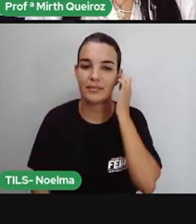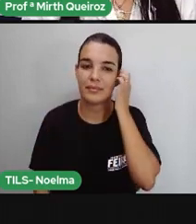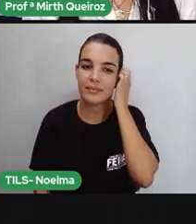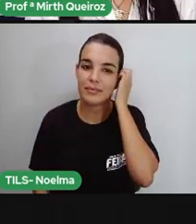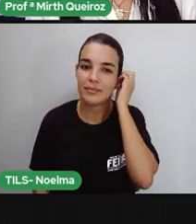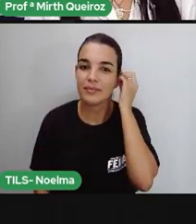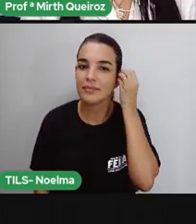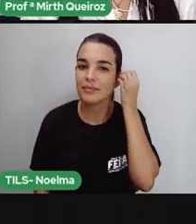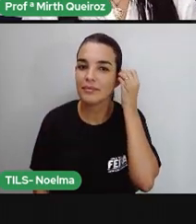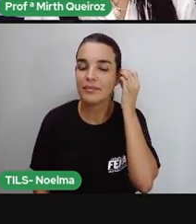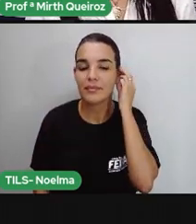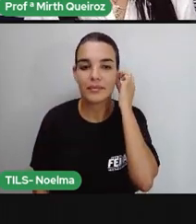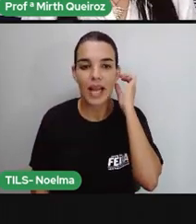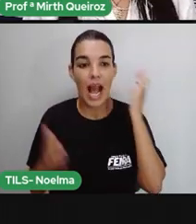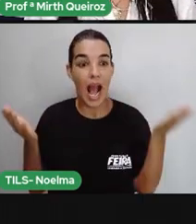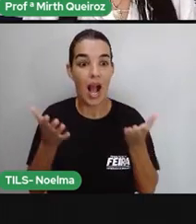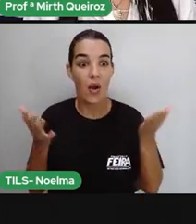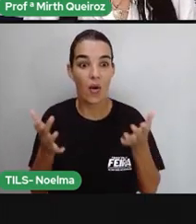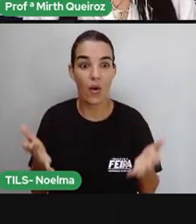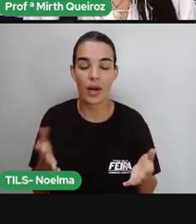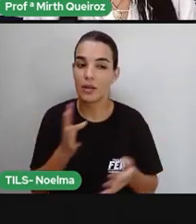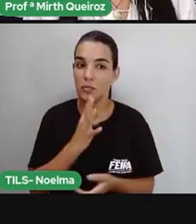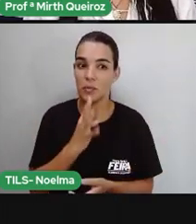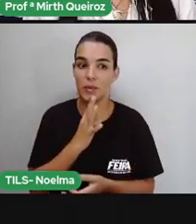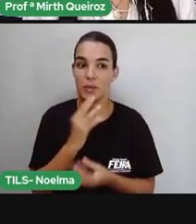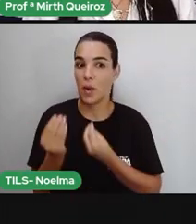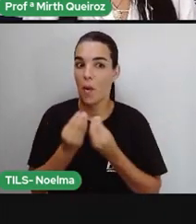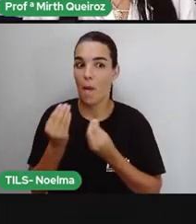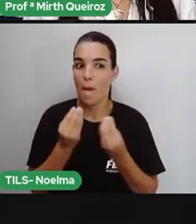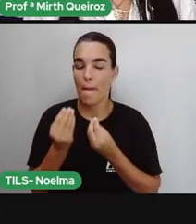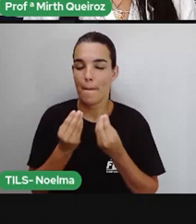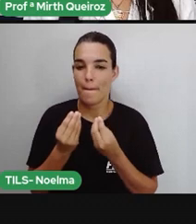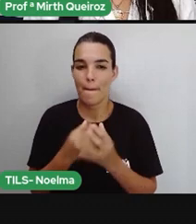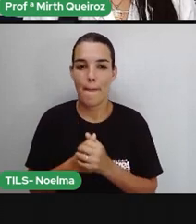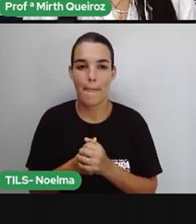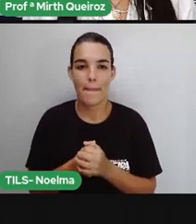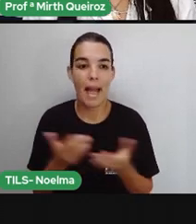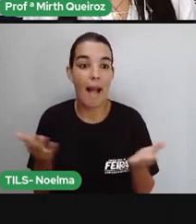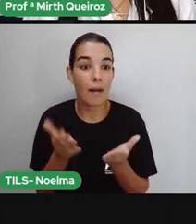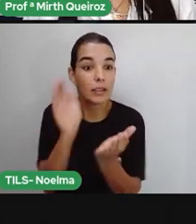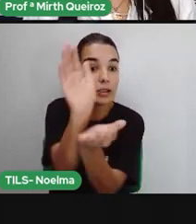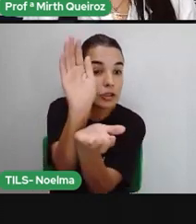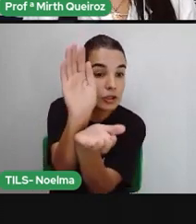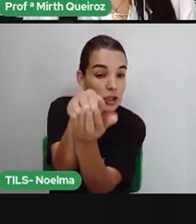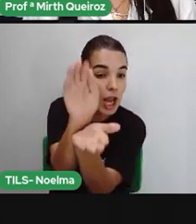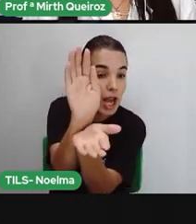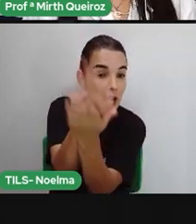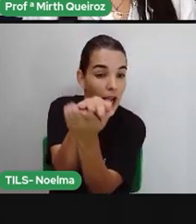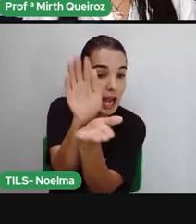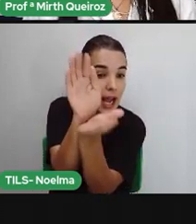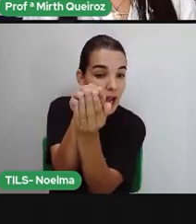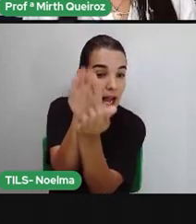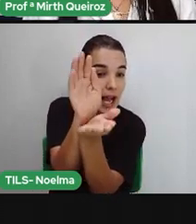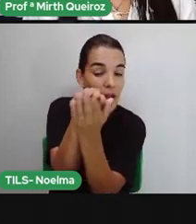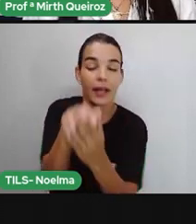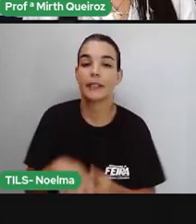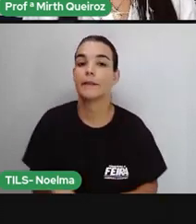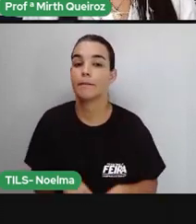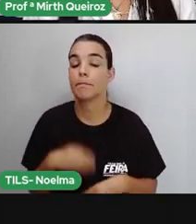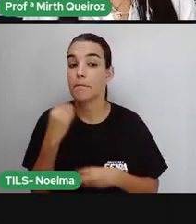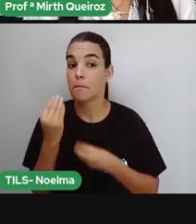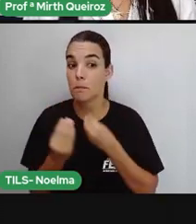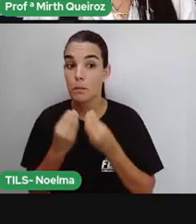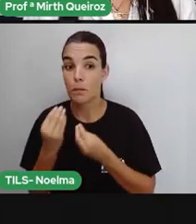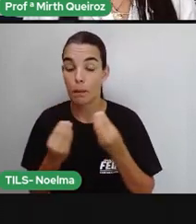Vamos testar nossos conhecimentos? Olha só. Jacaré. Uma dica, gente. Quando